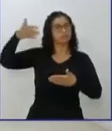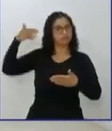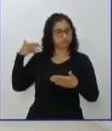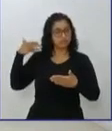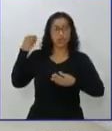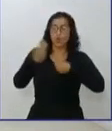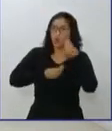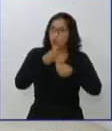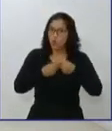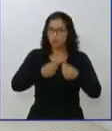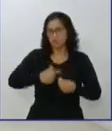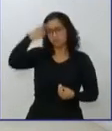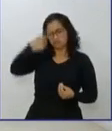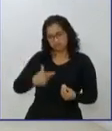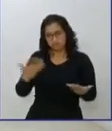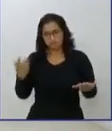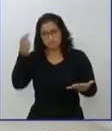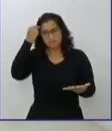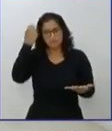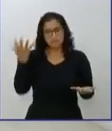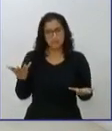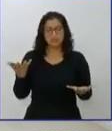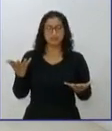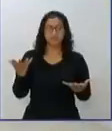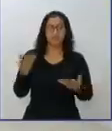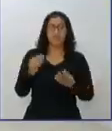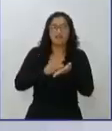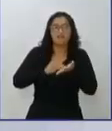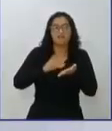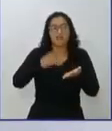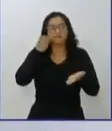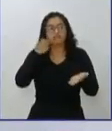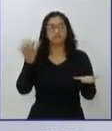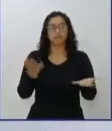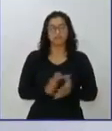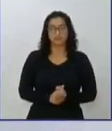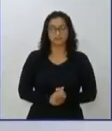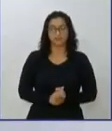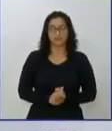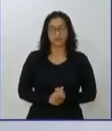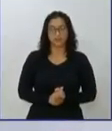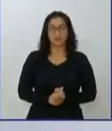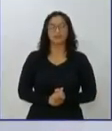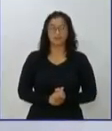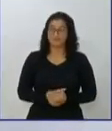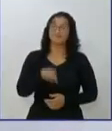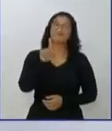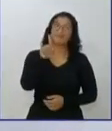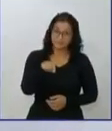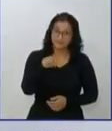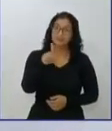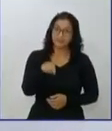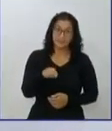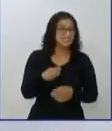gabarita ou se apresenta num cenário desse tipo? É a mesma narrativa que foi feita com o presidente